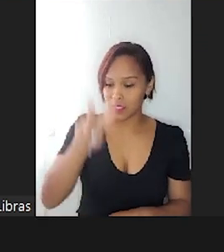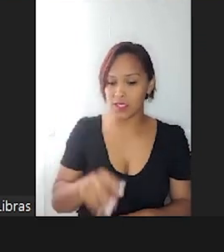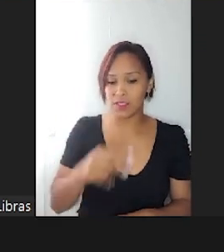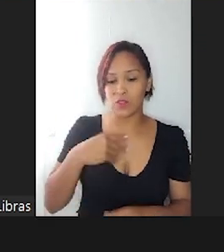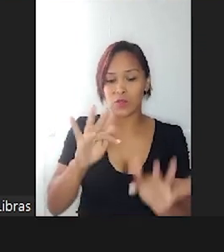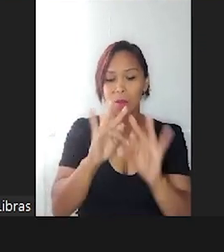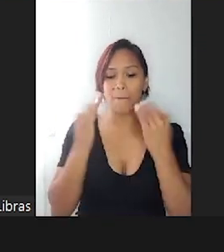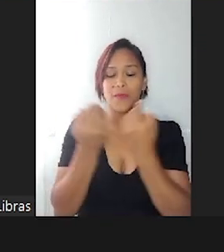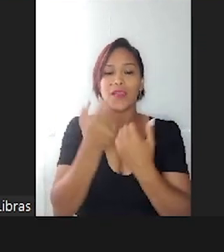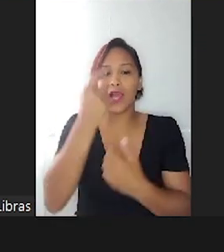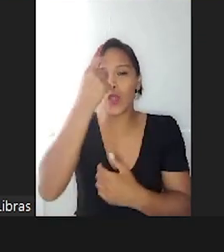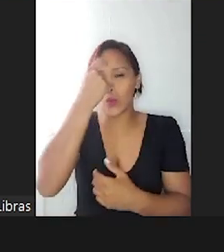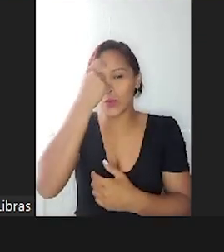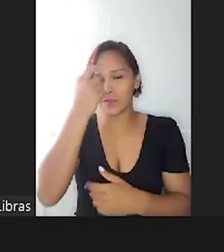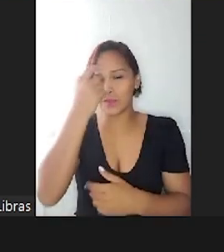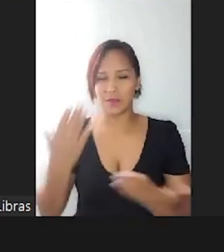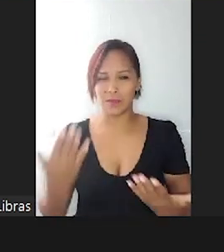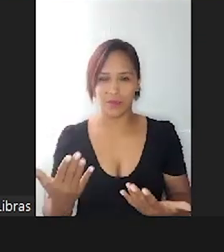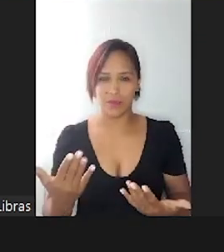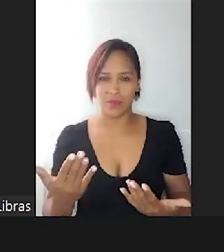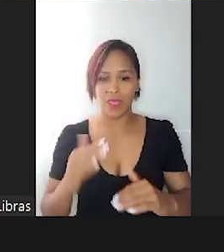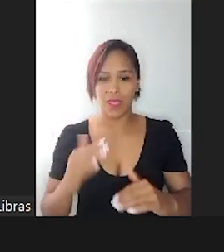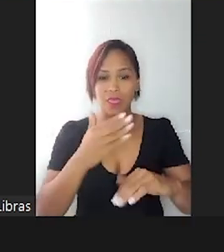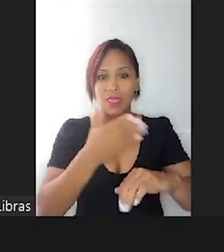consciente na prática.